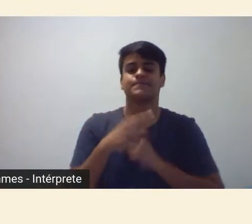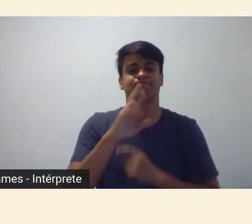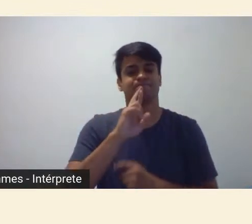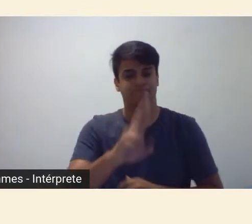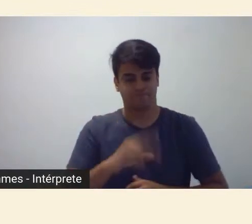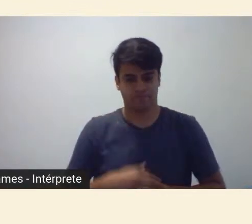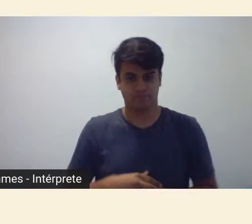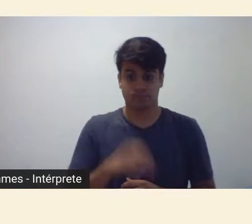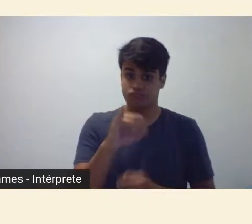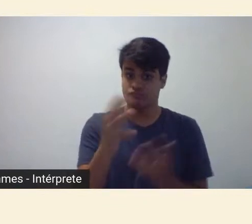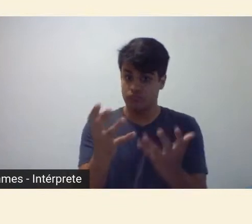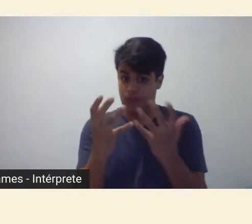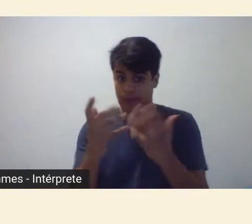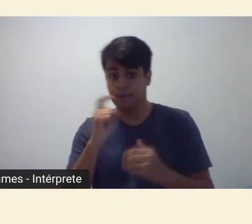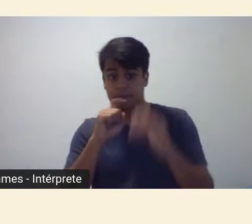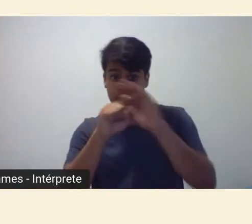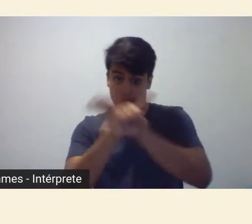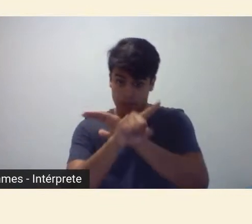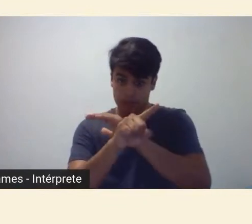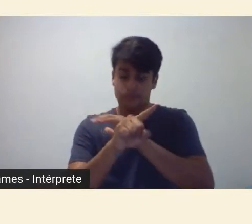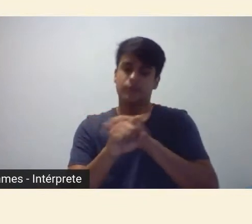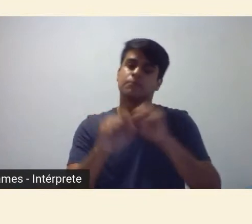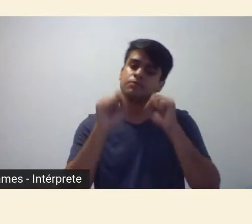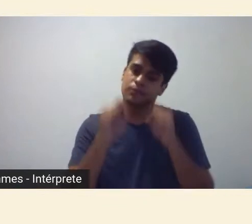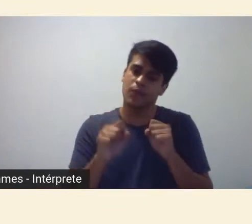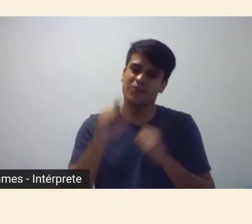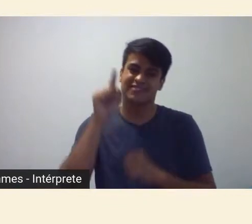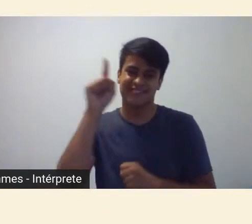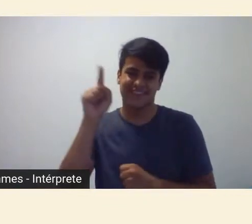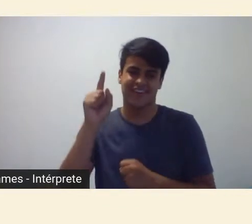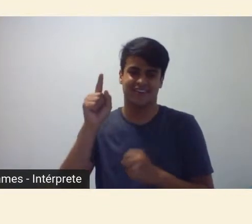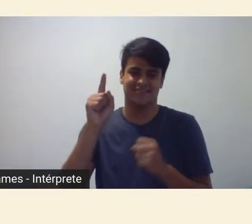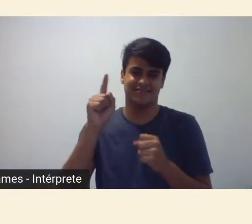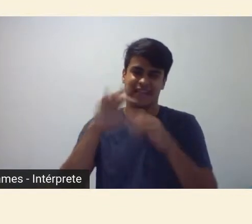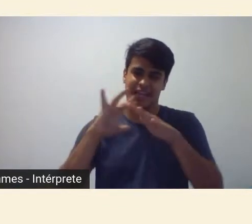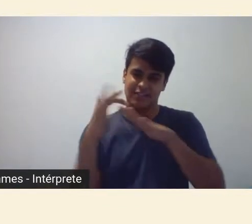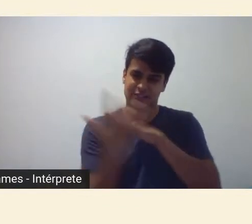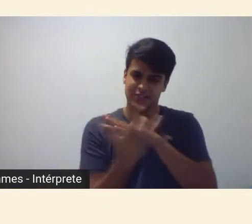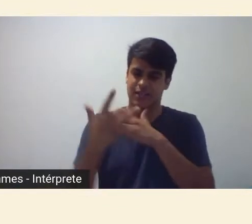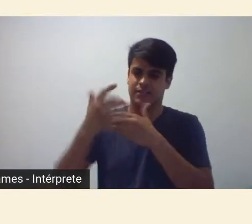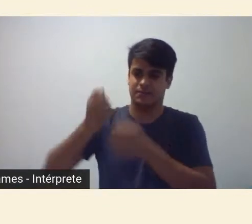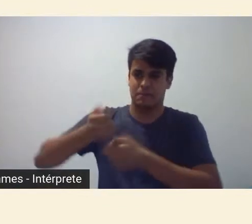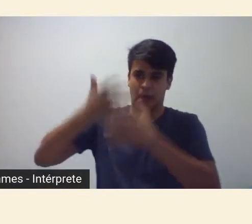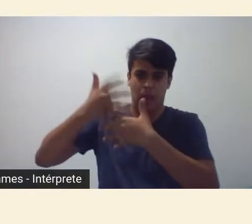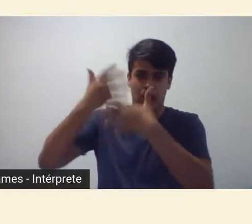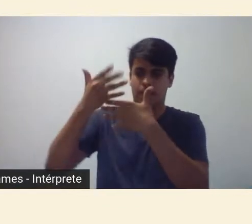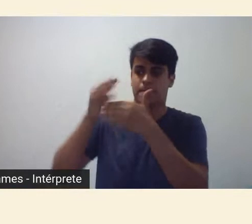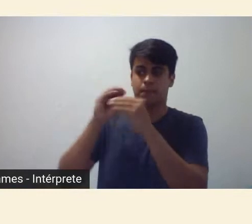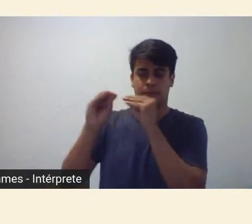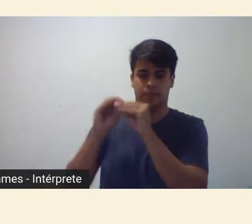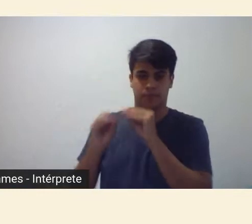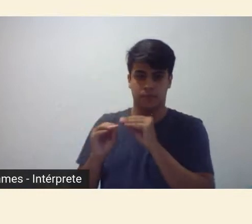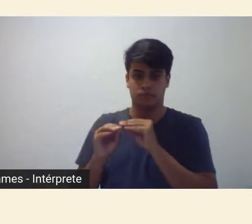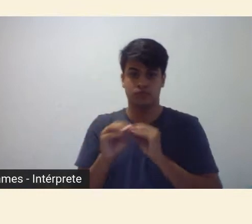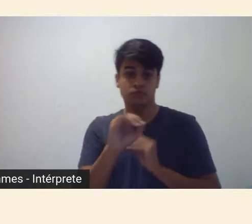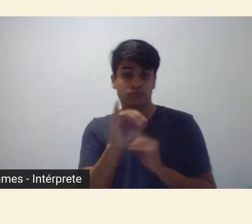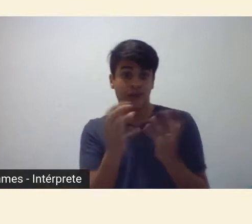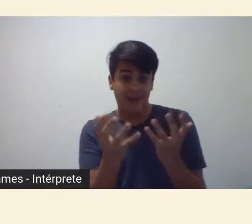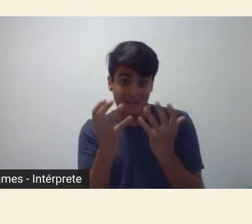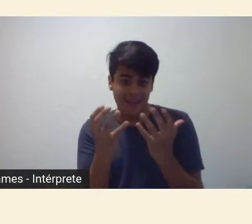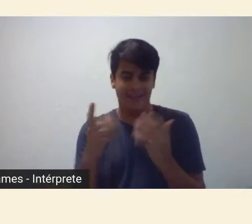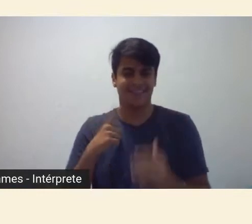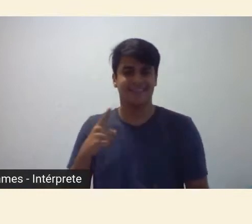encaminhadas pelo chat das redes sociais e aqueles que quiserem documentar presença e obter